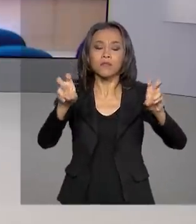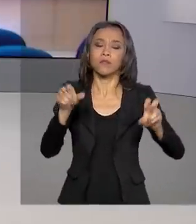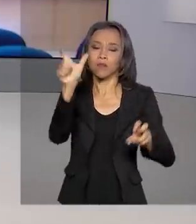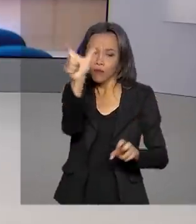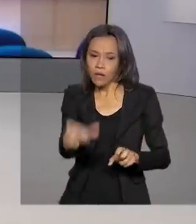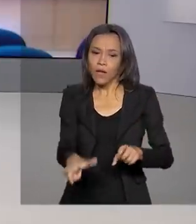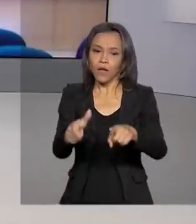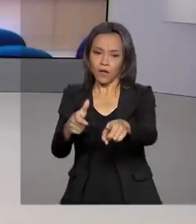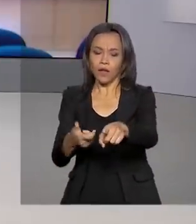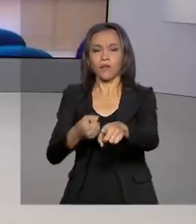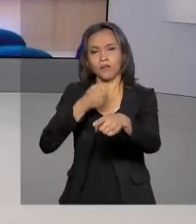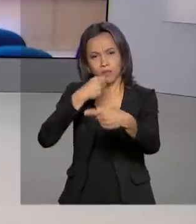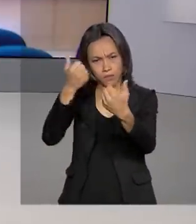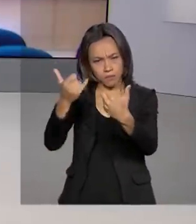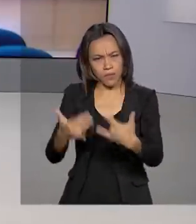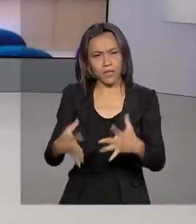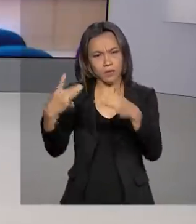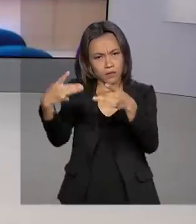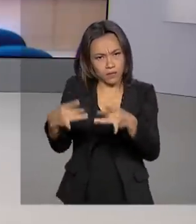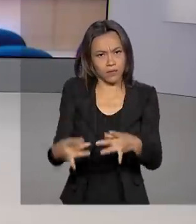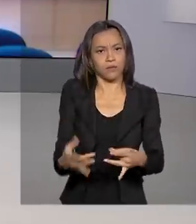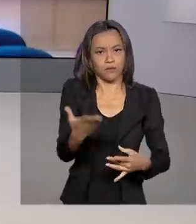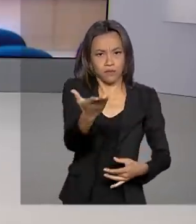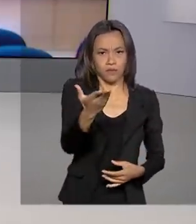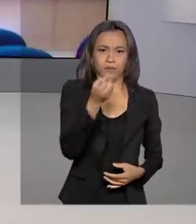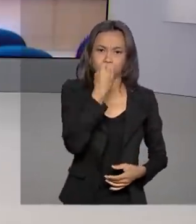Popov conta os detalhes para a gente. Dani, bom dia.